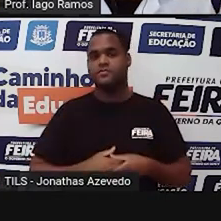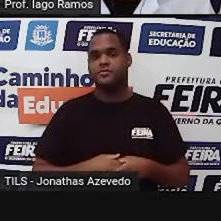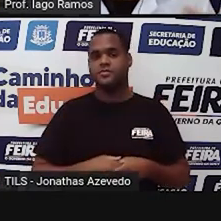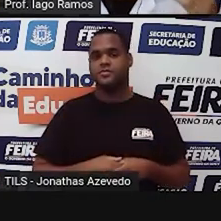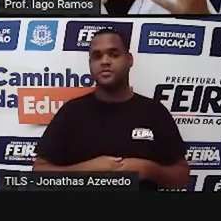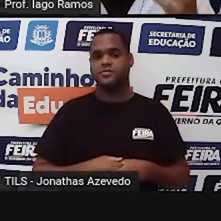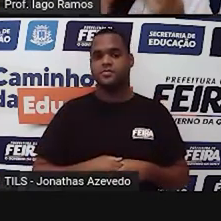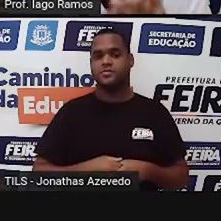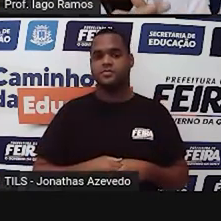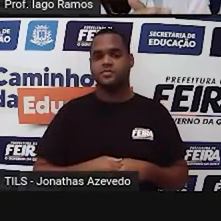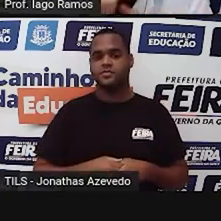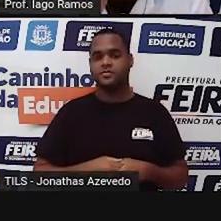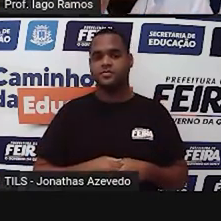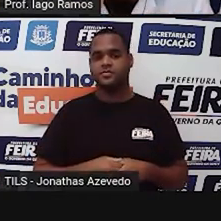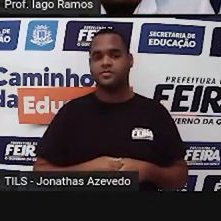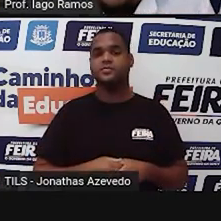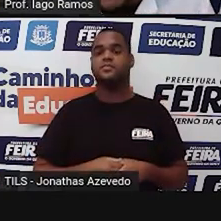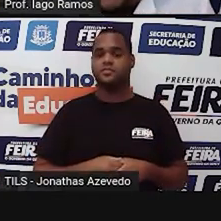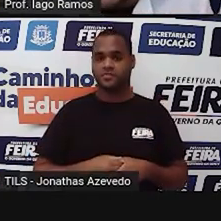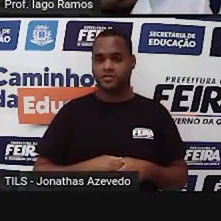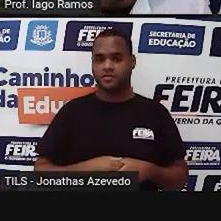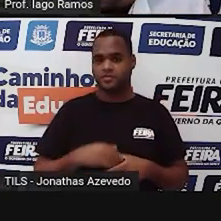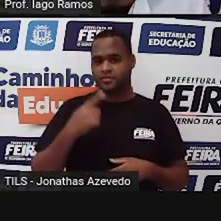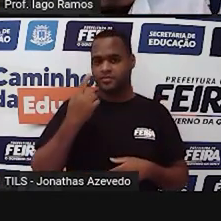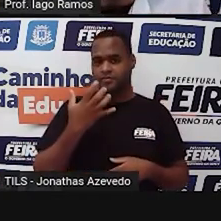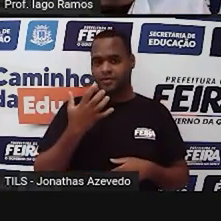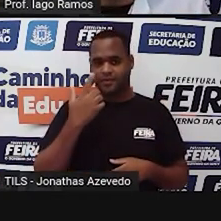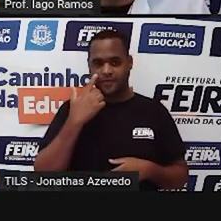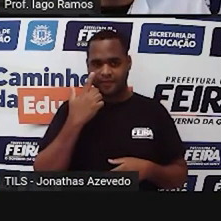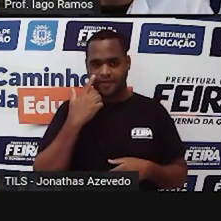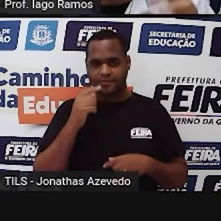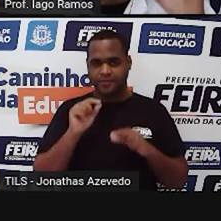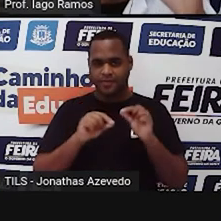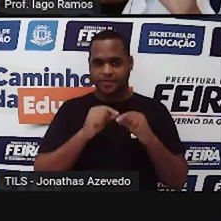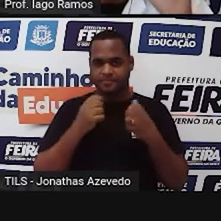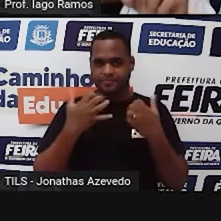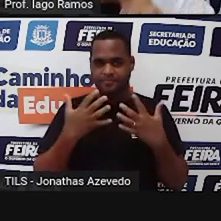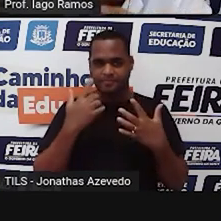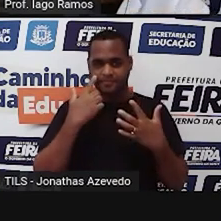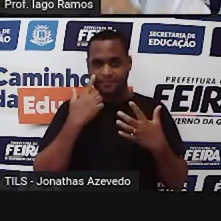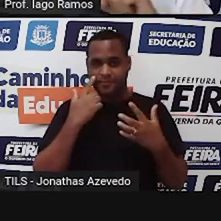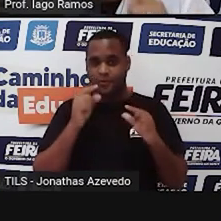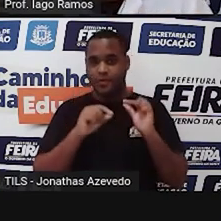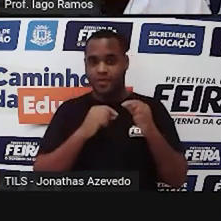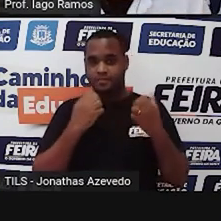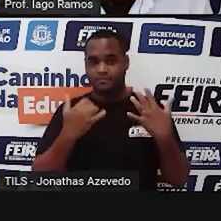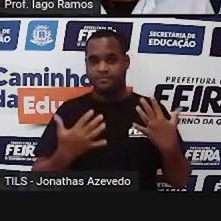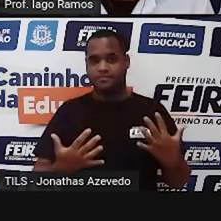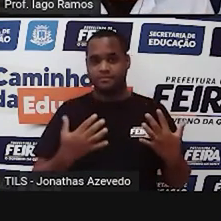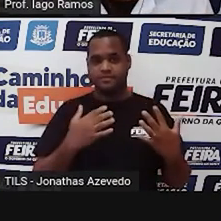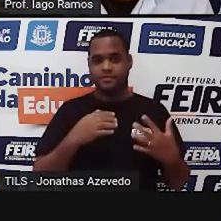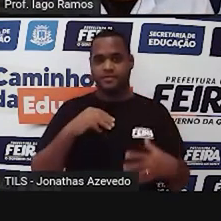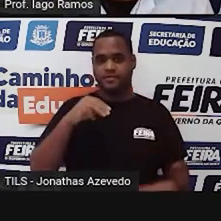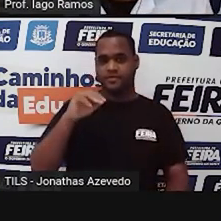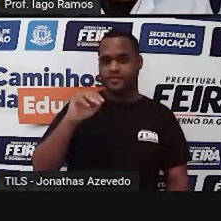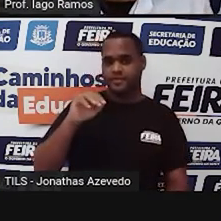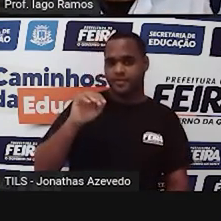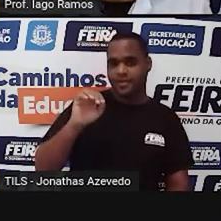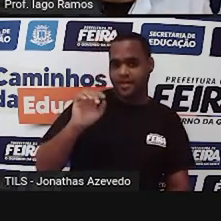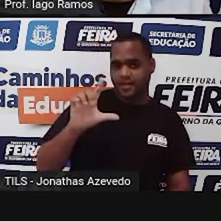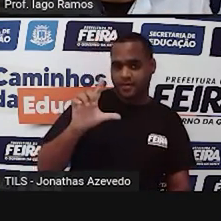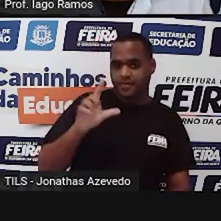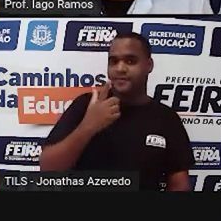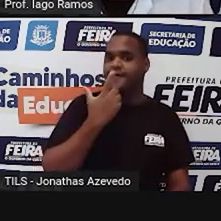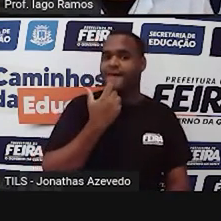isso, professor? Calma, a gente vai fazer aqui agorinha, preste atenção, ó, litro, tá ali, ó, sendo circulado em